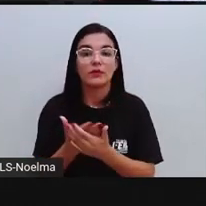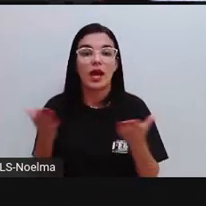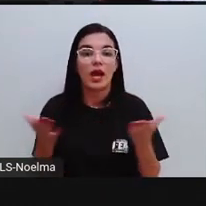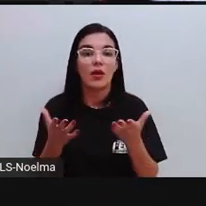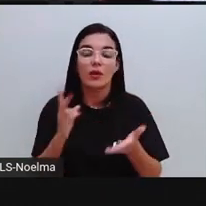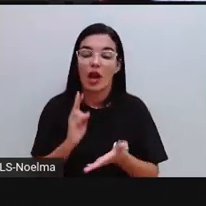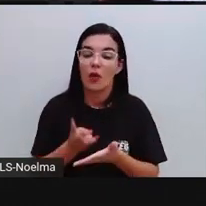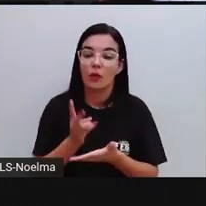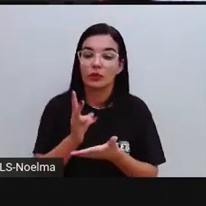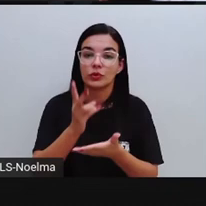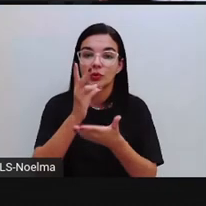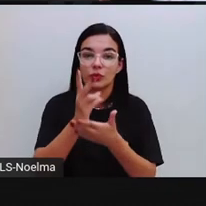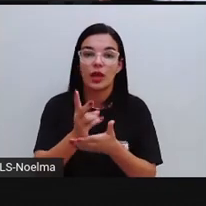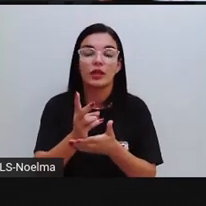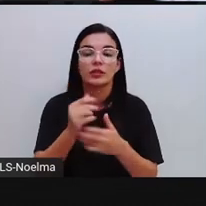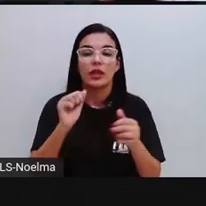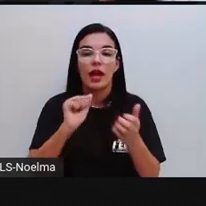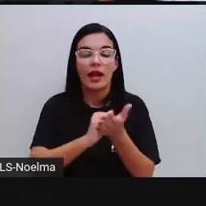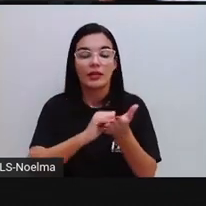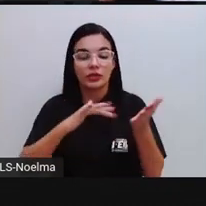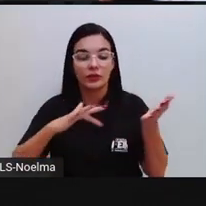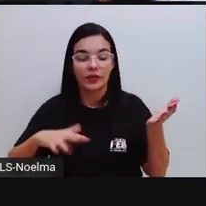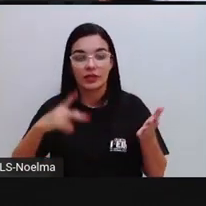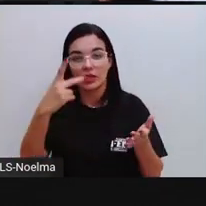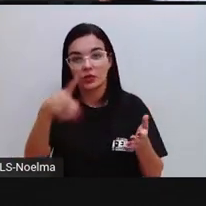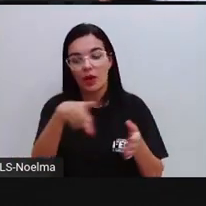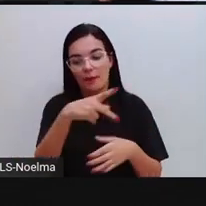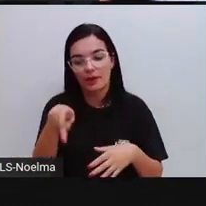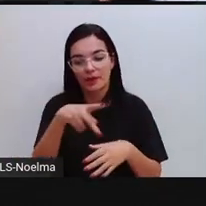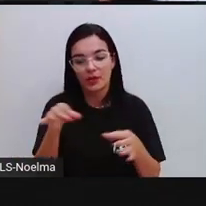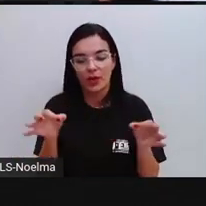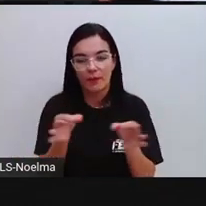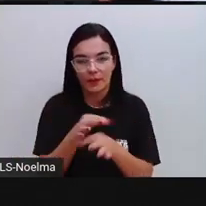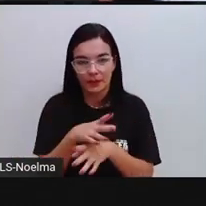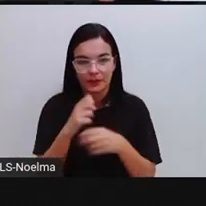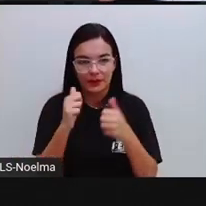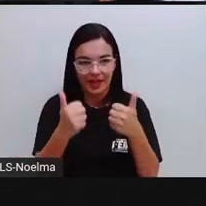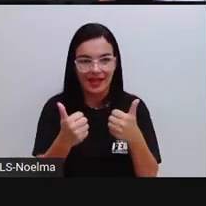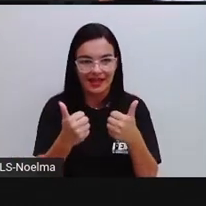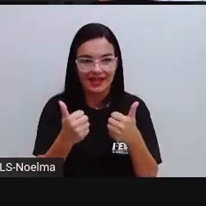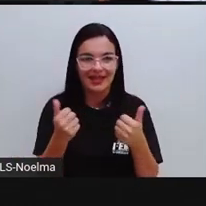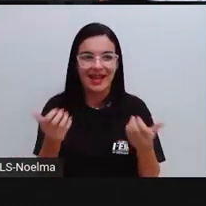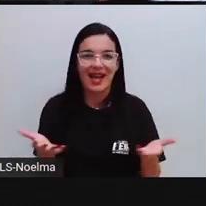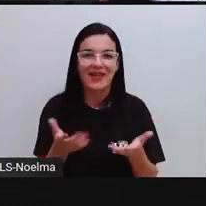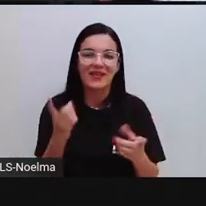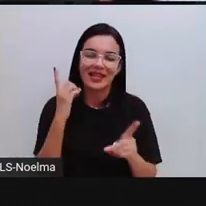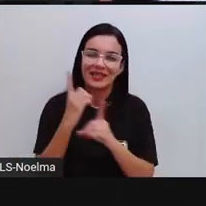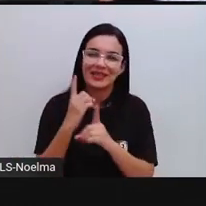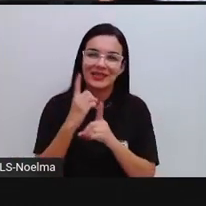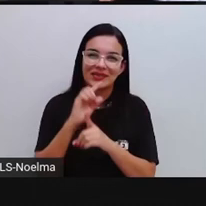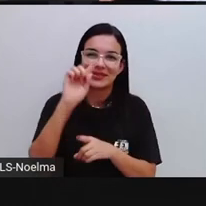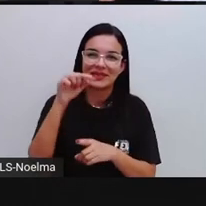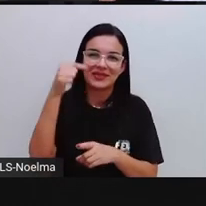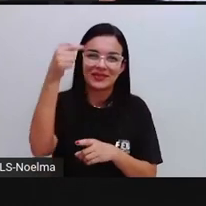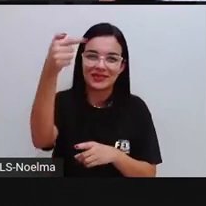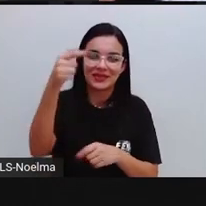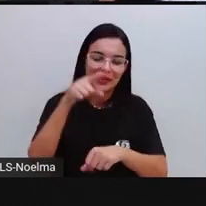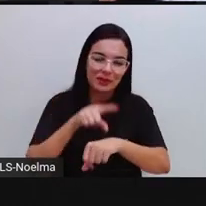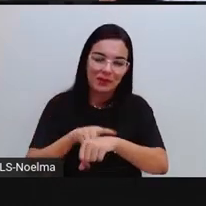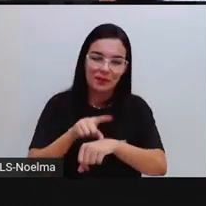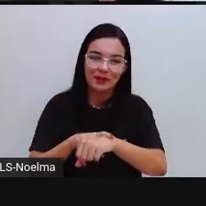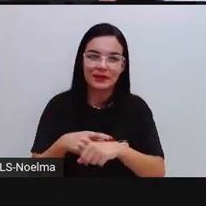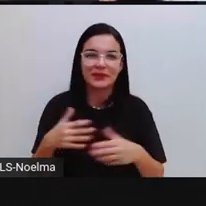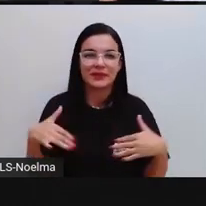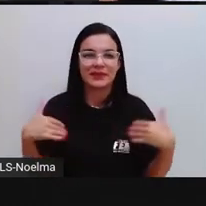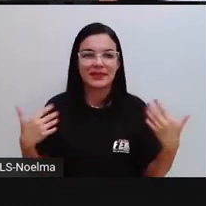continuidade através da atividade que a sua própria professora preparou. Certo? E a gente se encontra aí num próximo momento. Então,